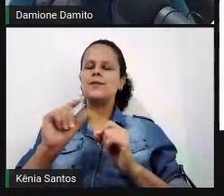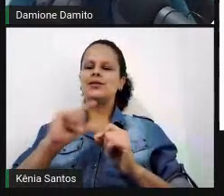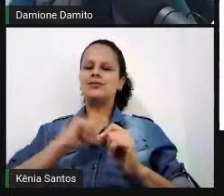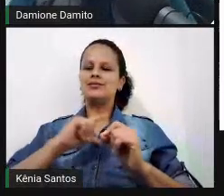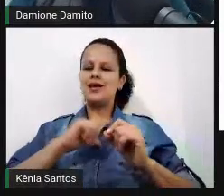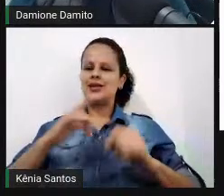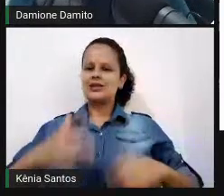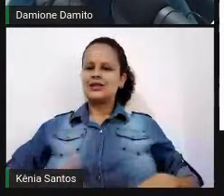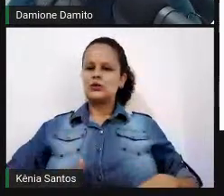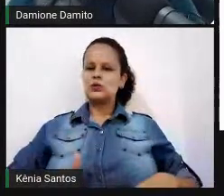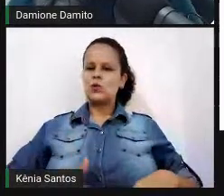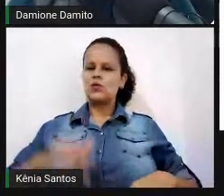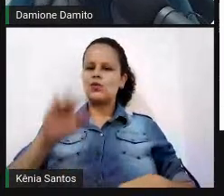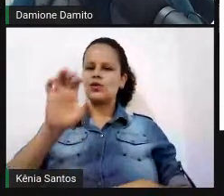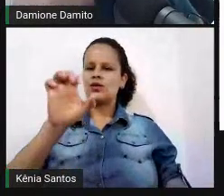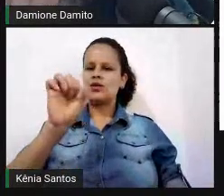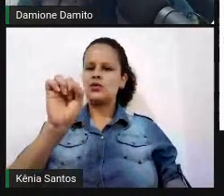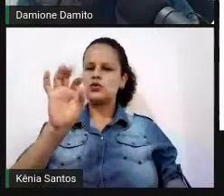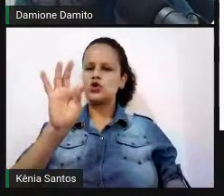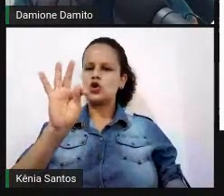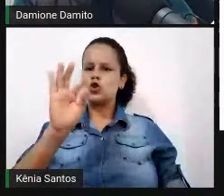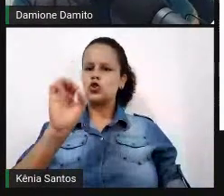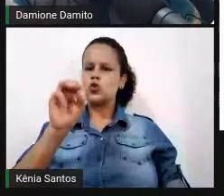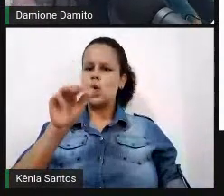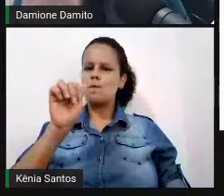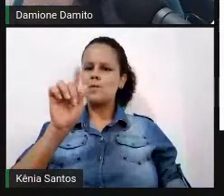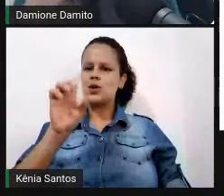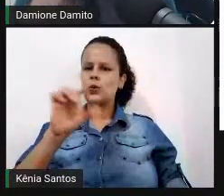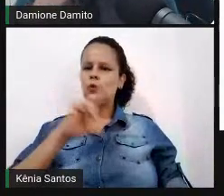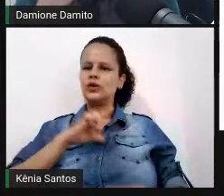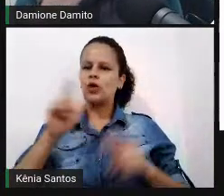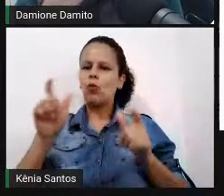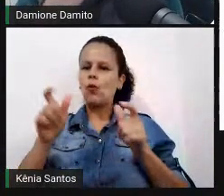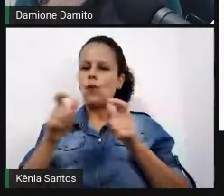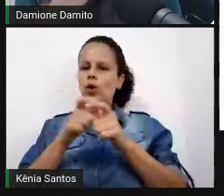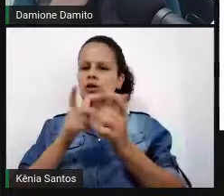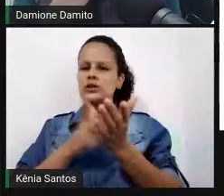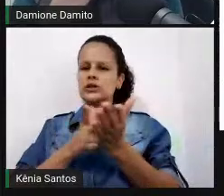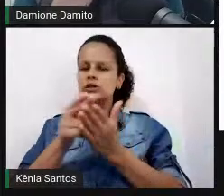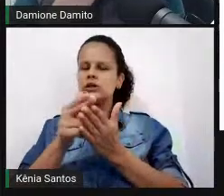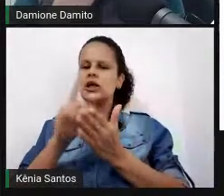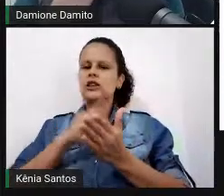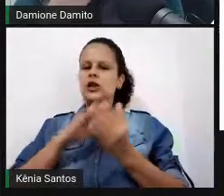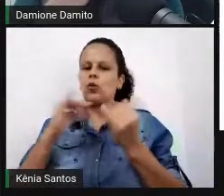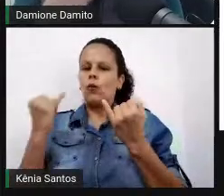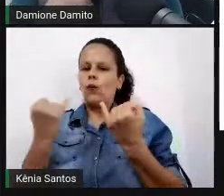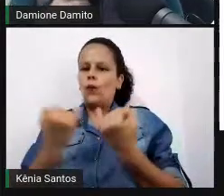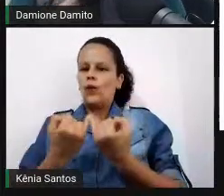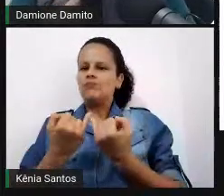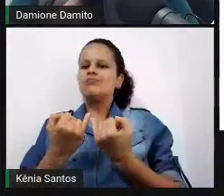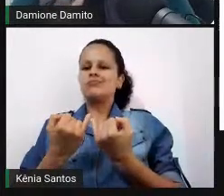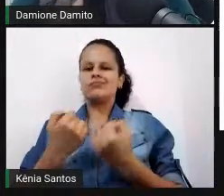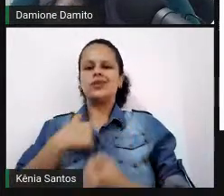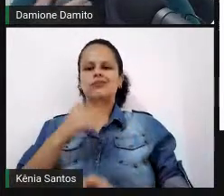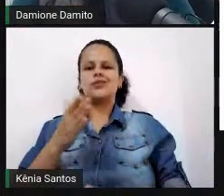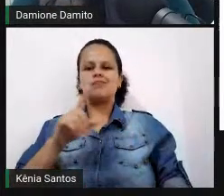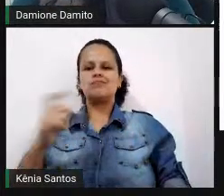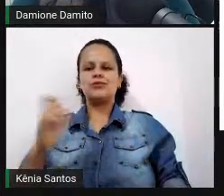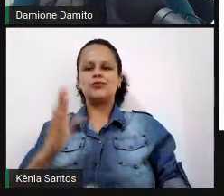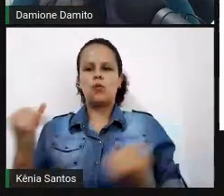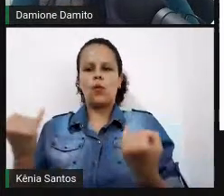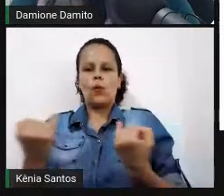eu inclusive passei por ela, inclusive venci a cirurgia, né? Já ganhei metade do que eu perdi, mas a cirurgia